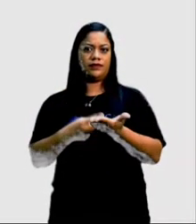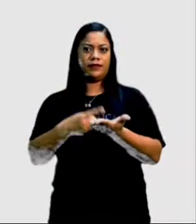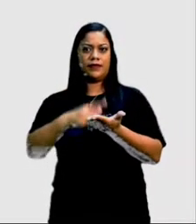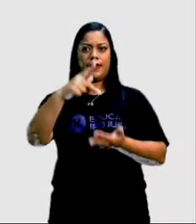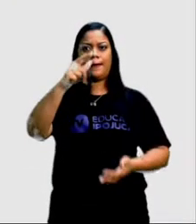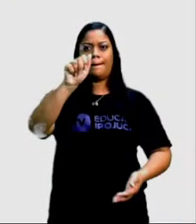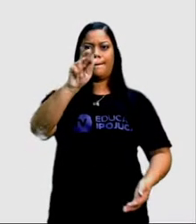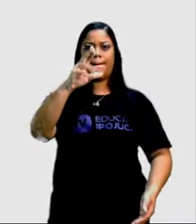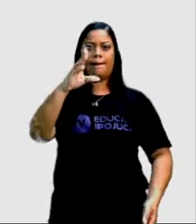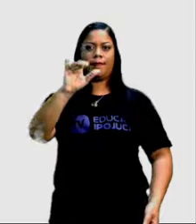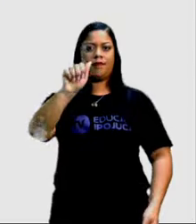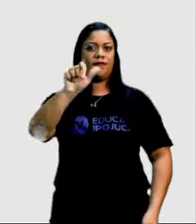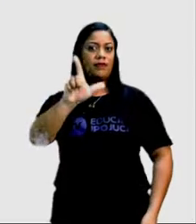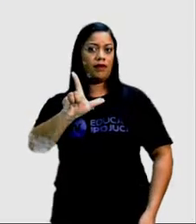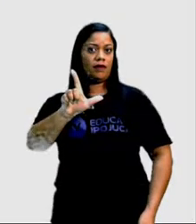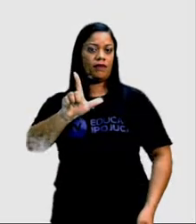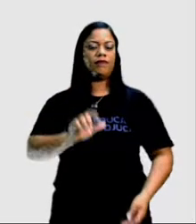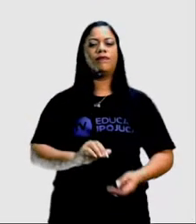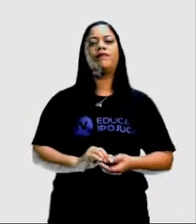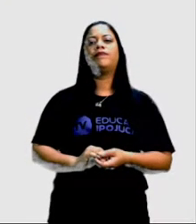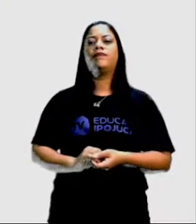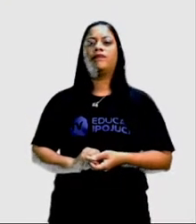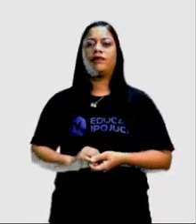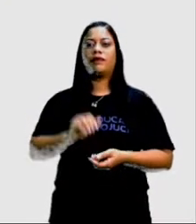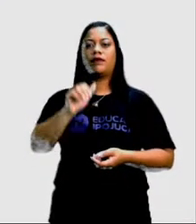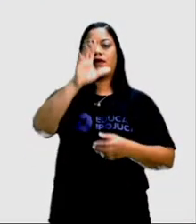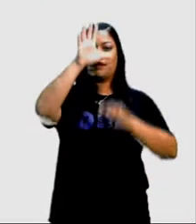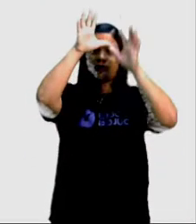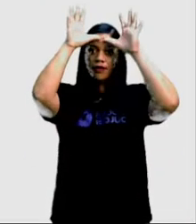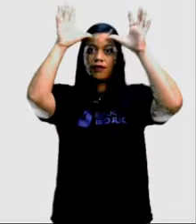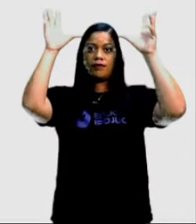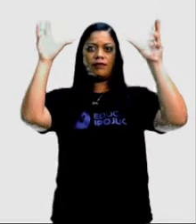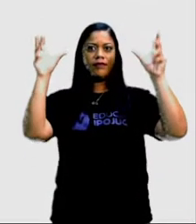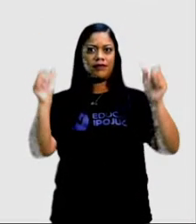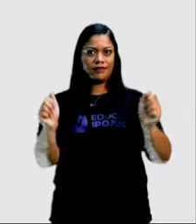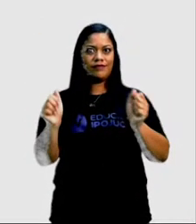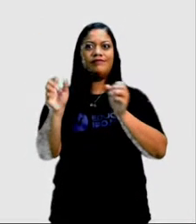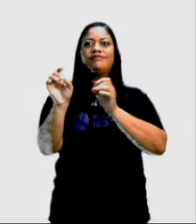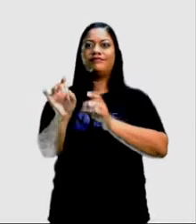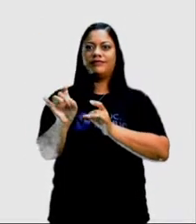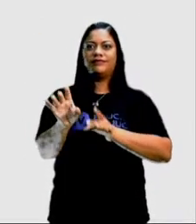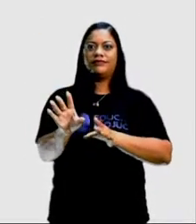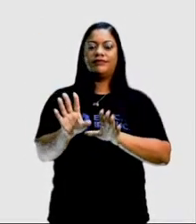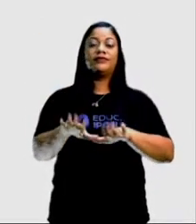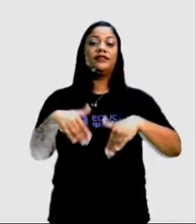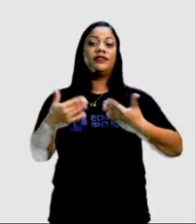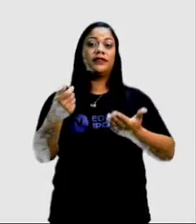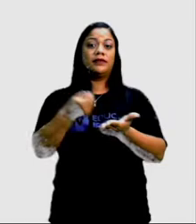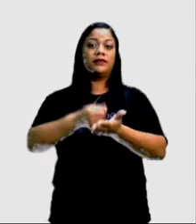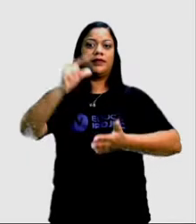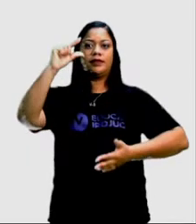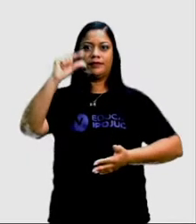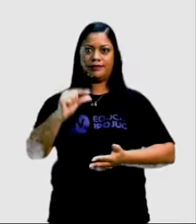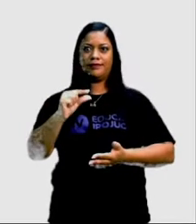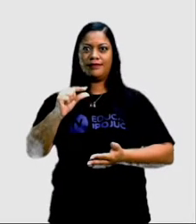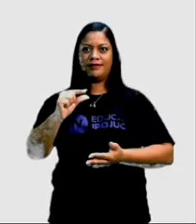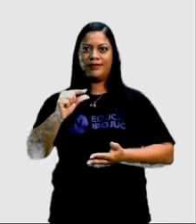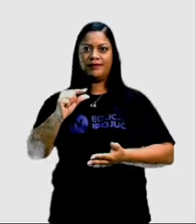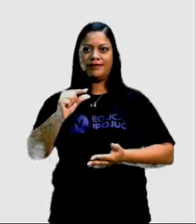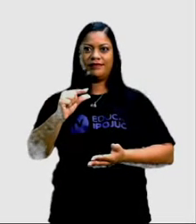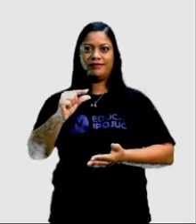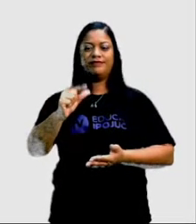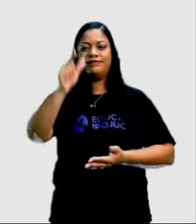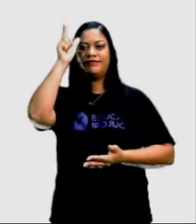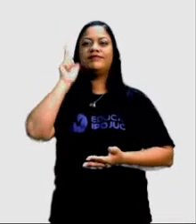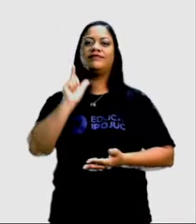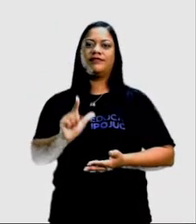parcialidade. Então, a Amazônia está à venda. Quem der menos, leva. Então, a gente observa